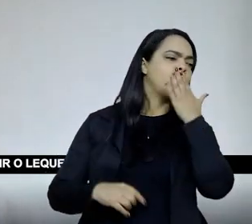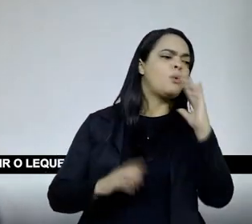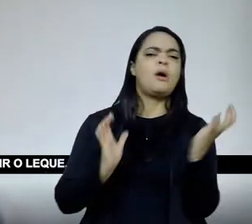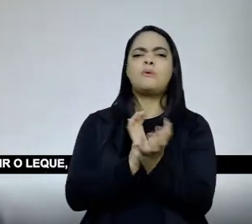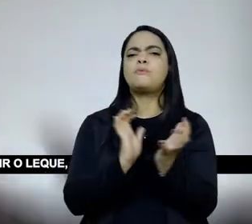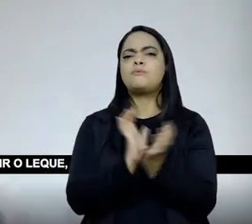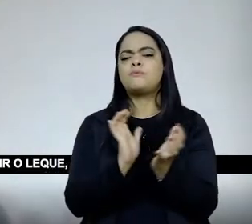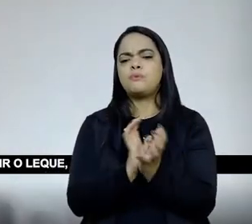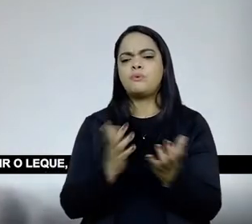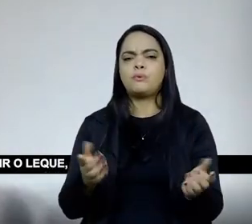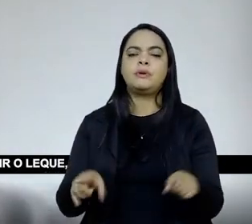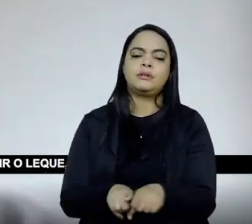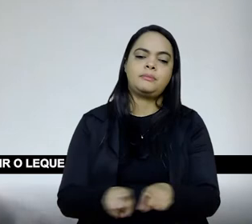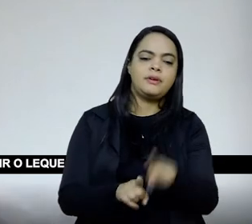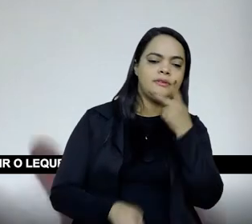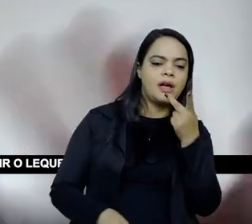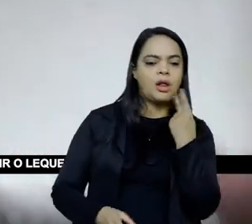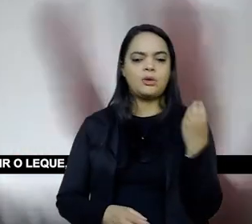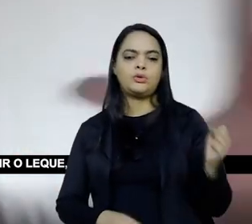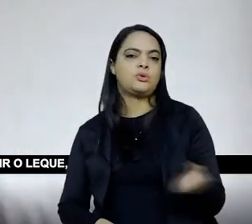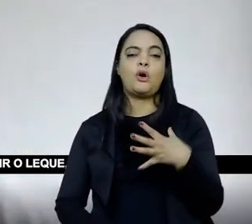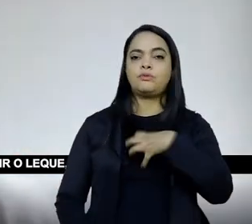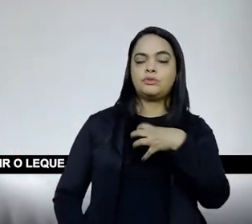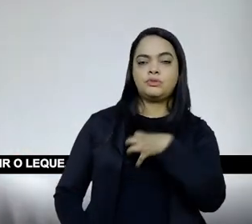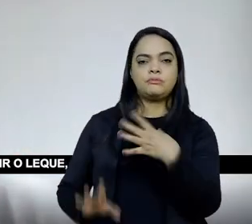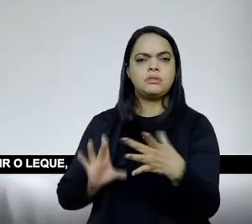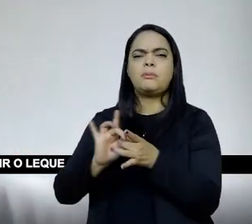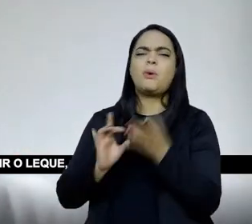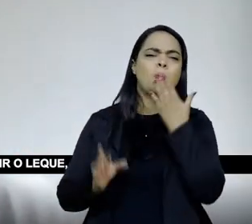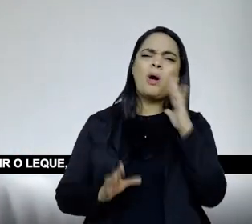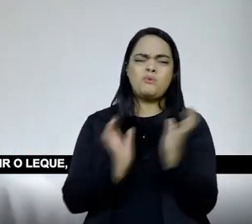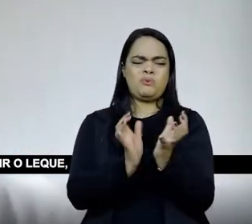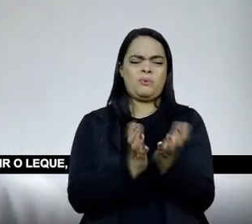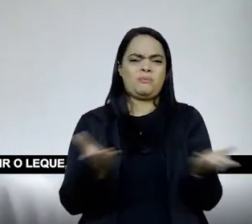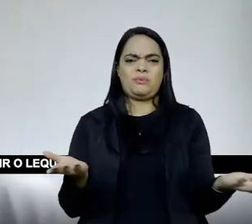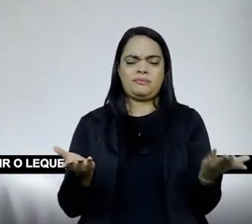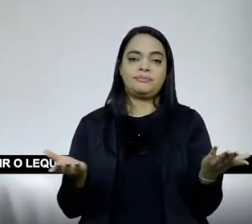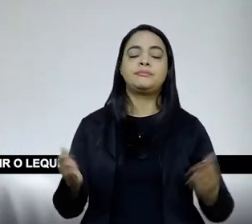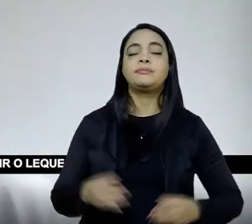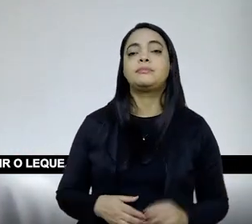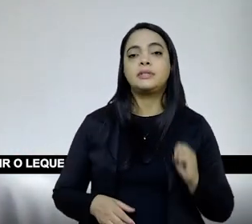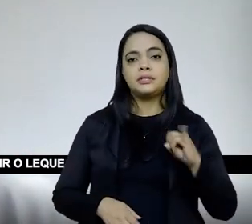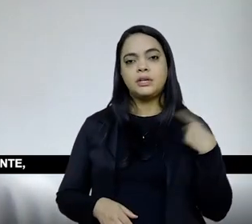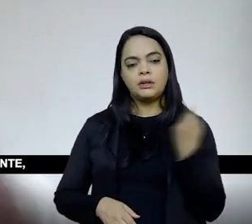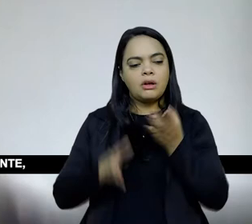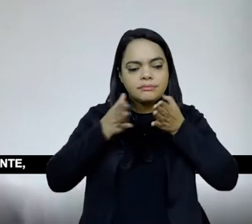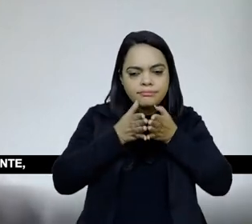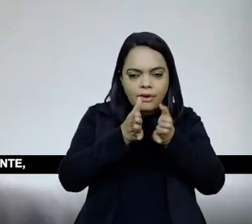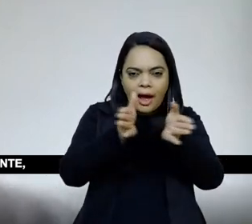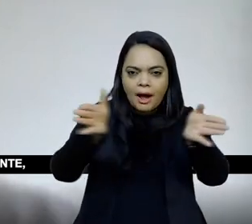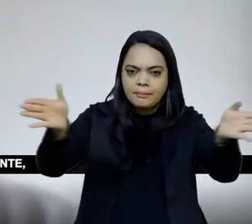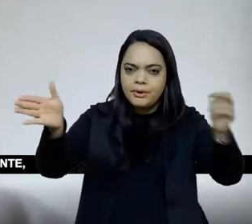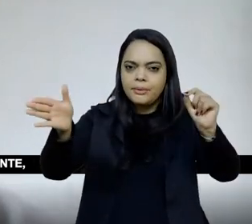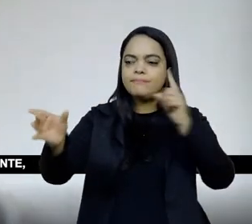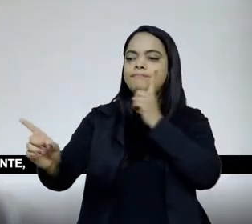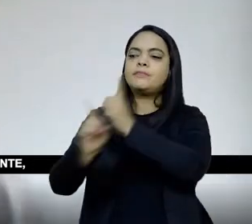Aí os colegas falando das novas formas do integralismo, que grupos são esses? Então, assim, da gente abrir o leque e tentar achar